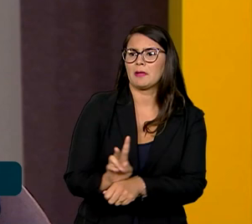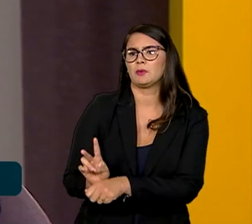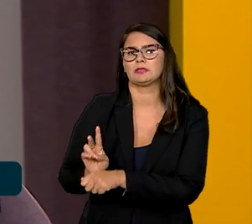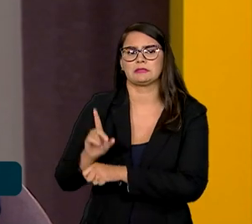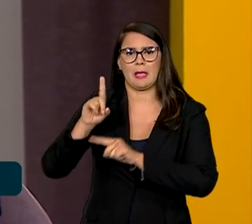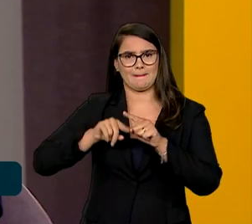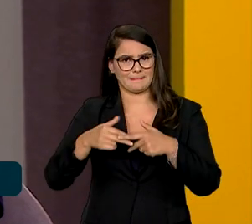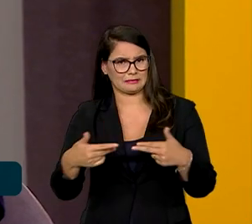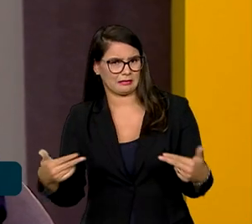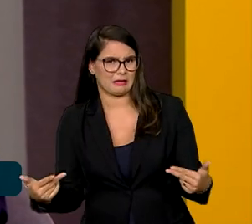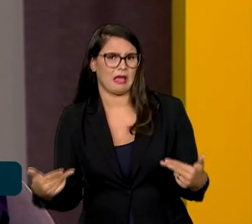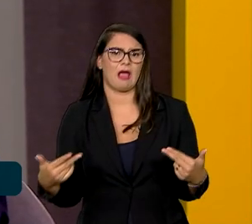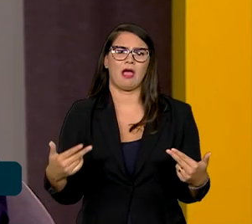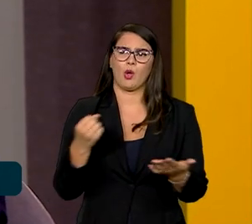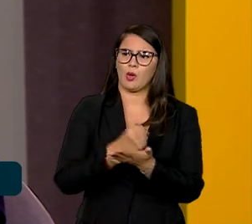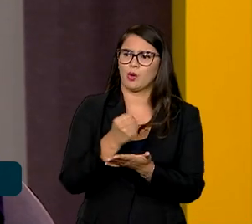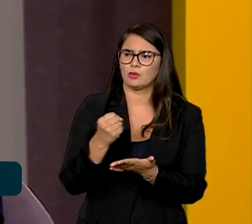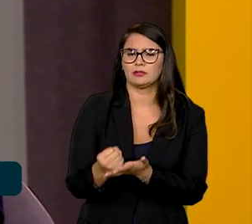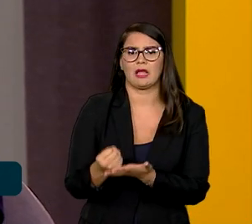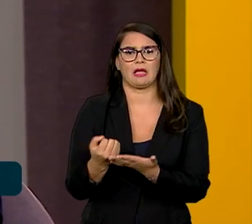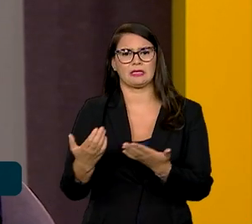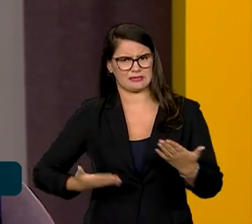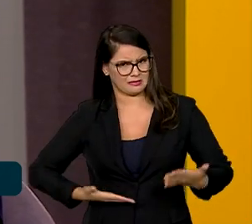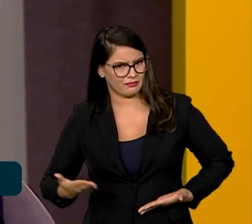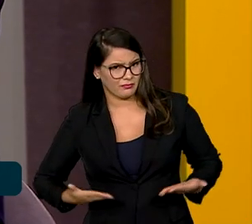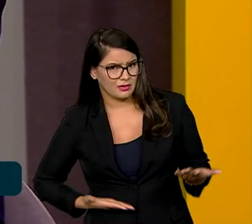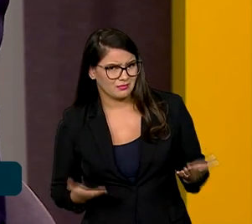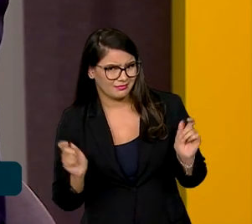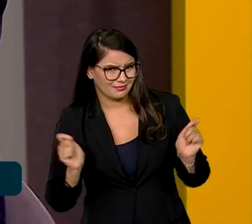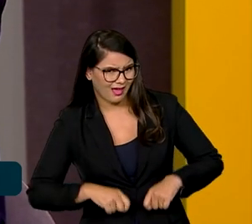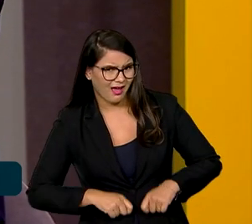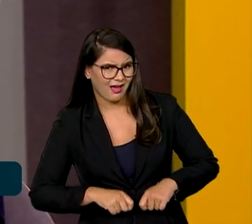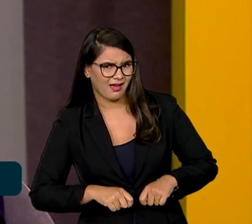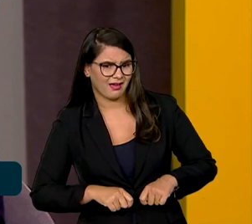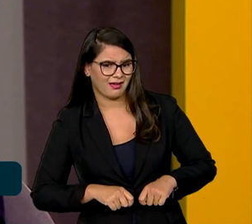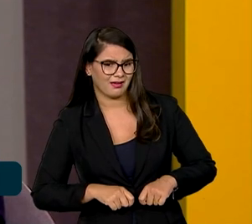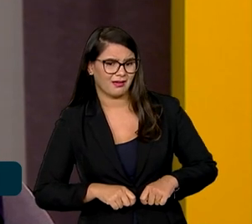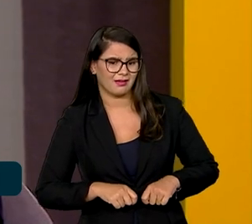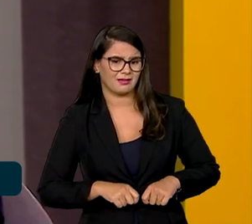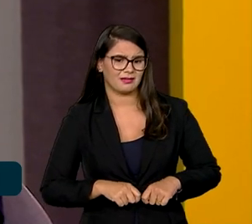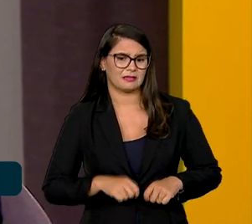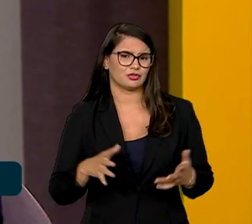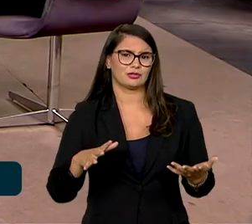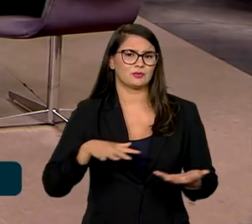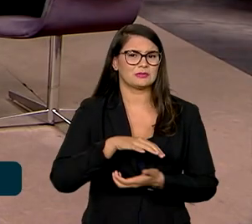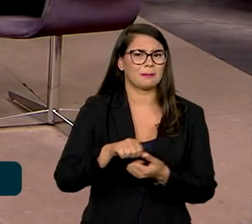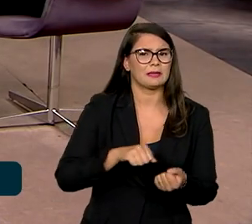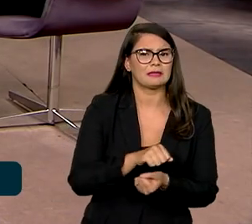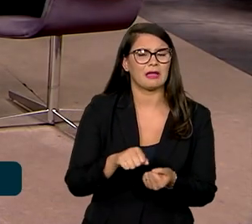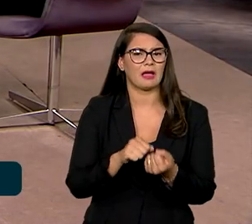equipamentos, contratação de serviços. Isso dá um caráter de sustentabilidade para as